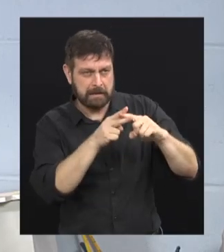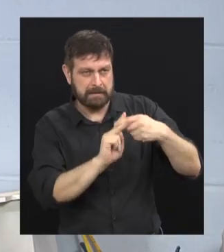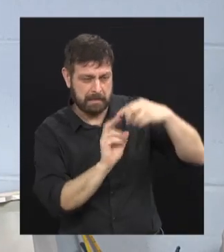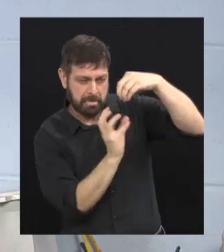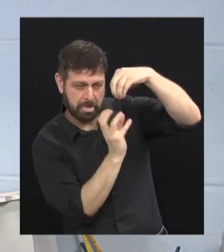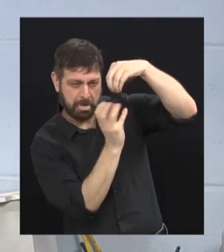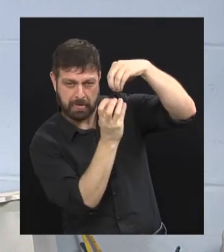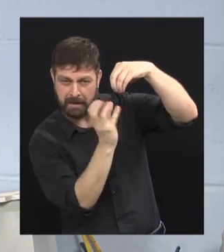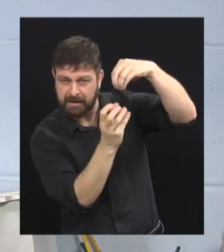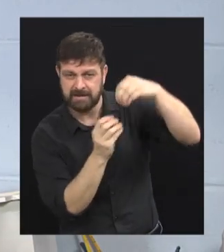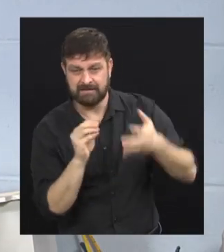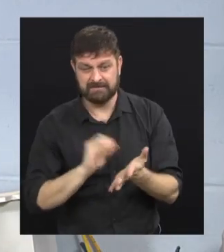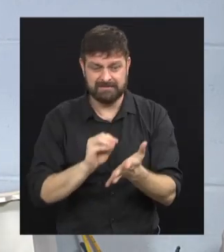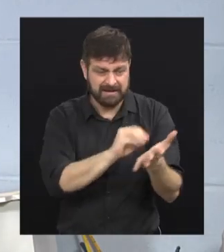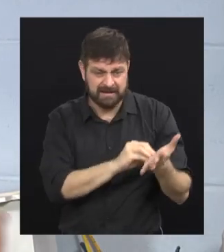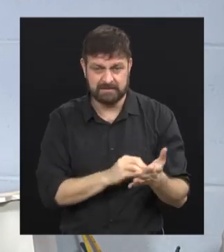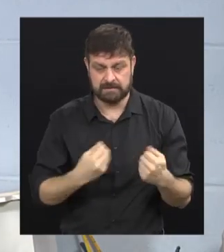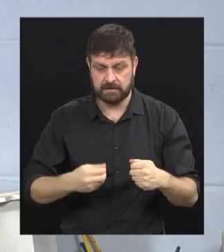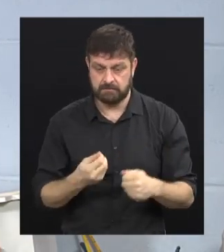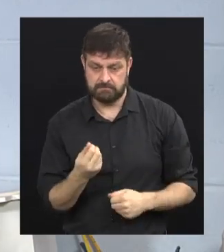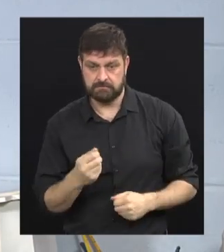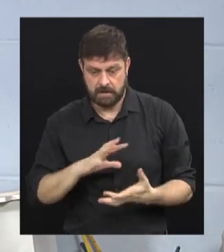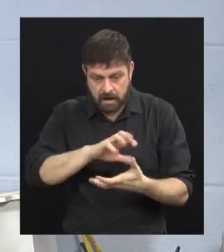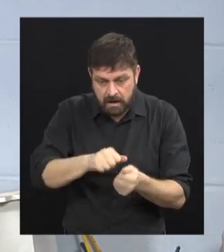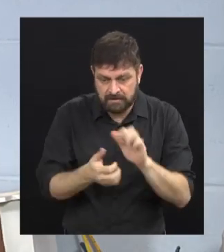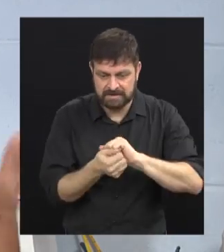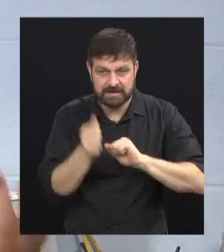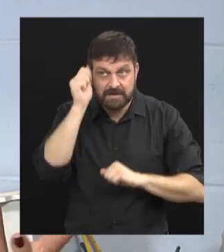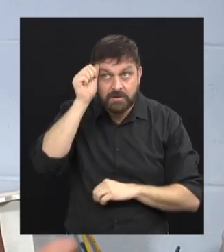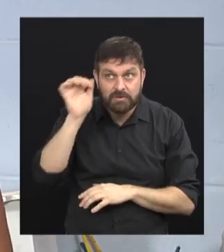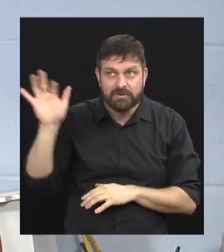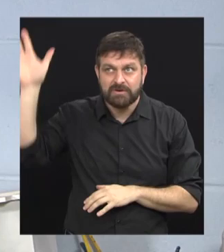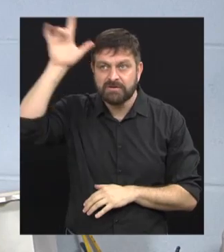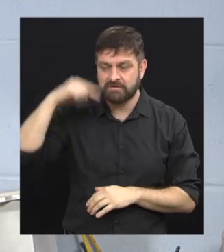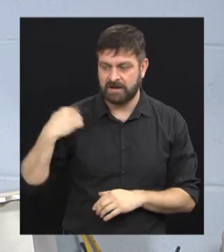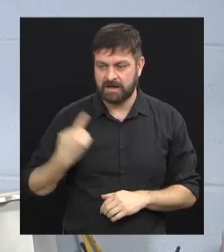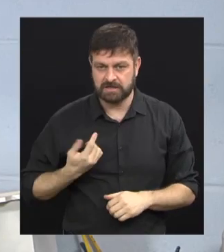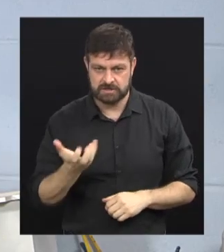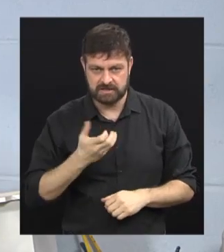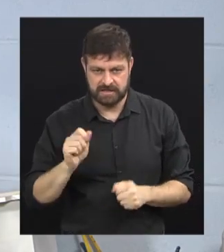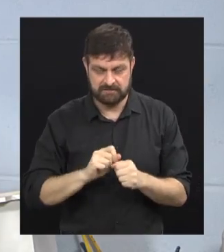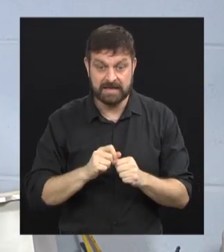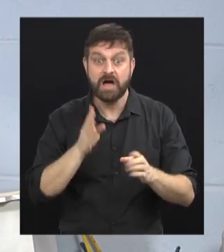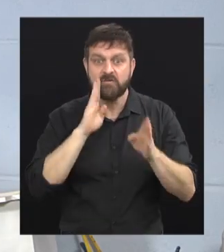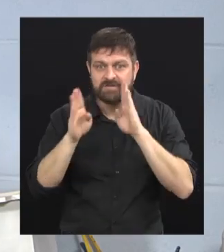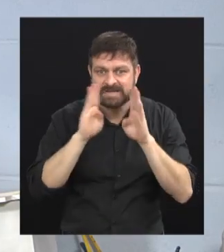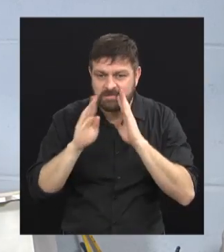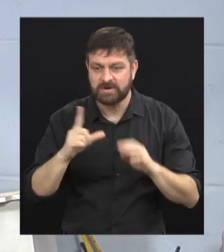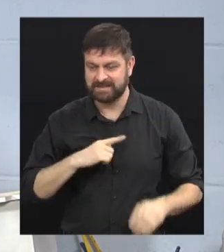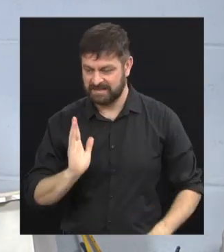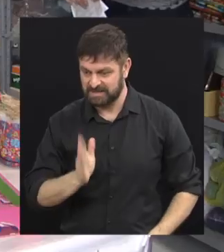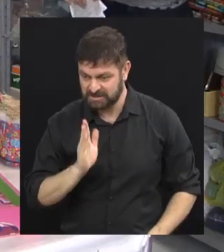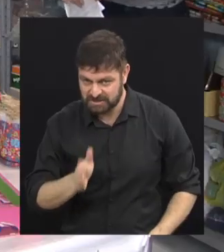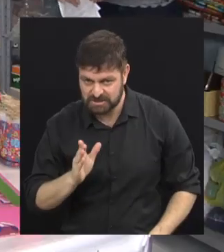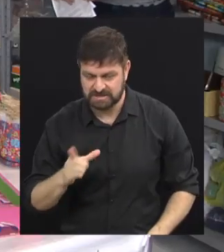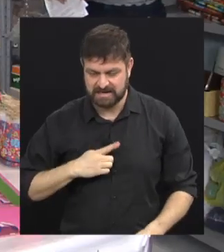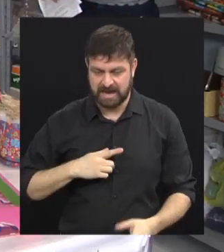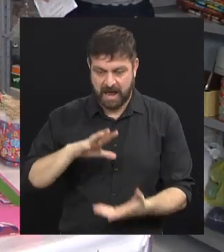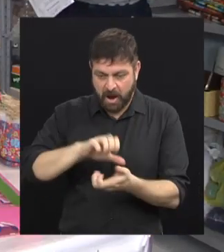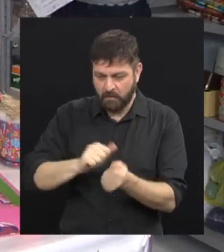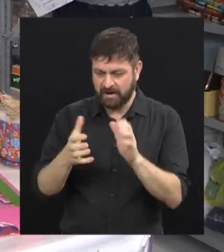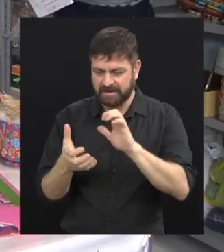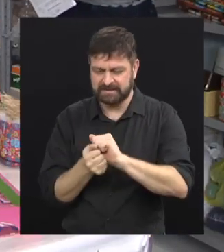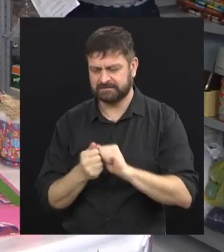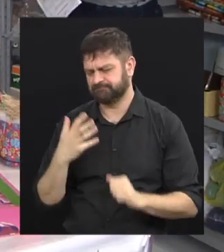predial e todas essas coisas. E o artesanato é um sonho que a gente quer. Realmente, já temos uma página no Facebook agora com esses